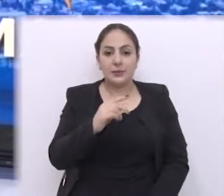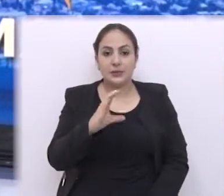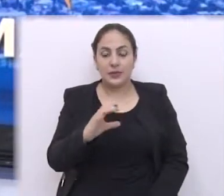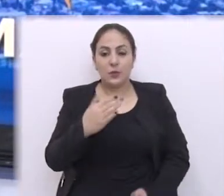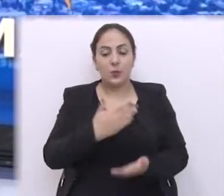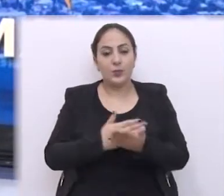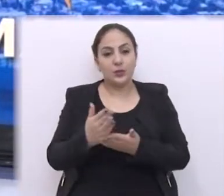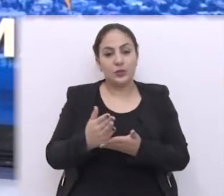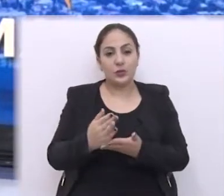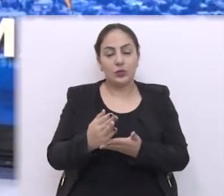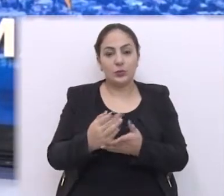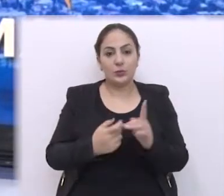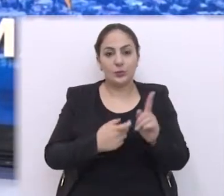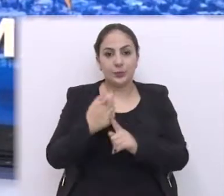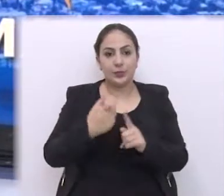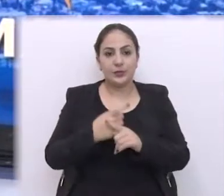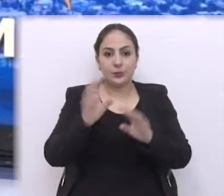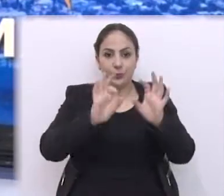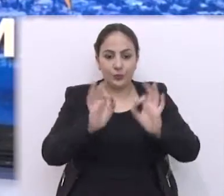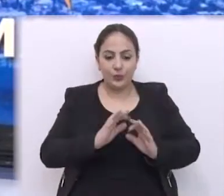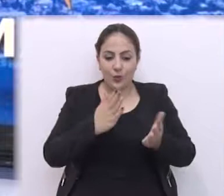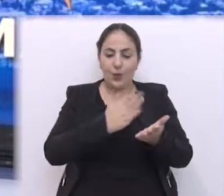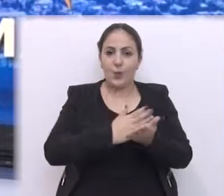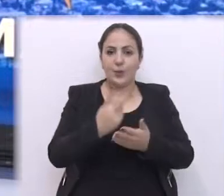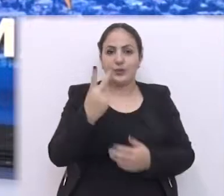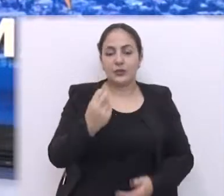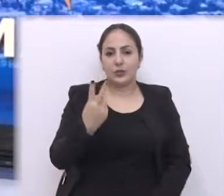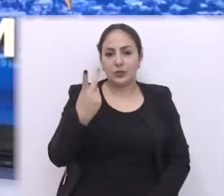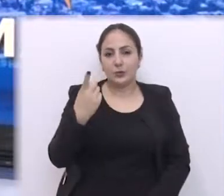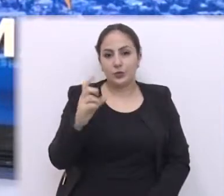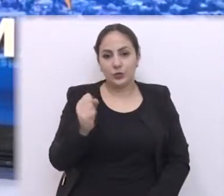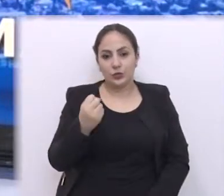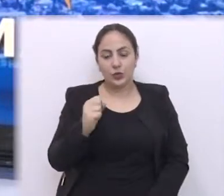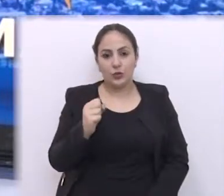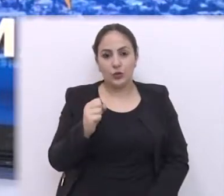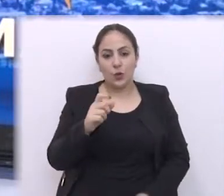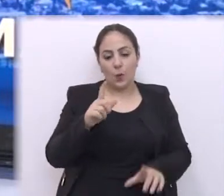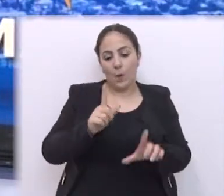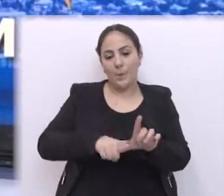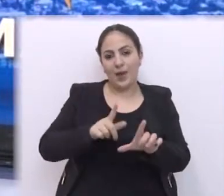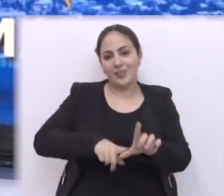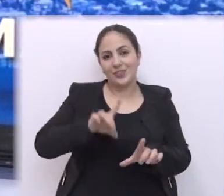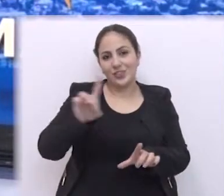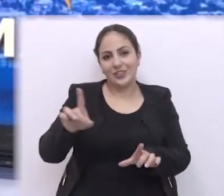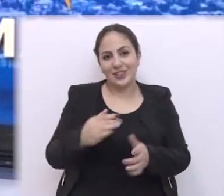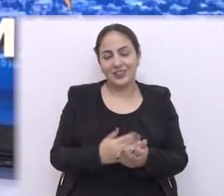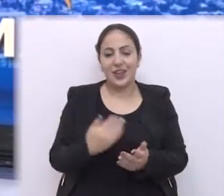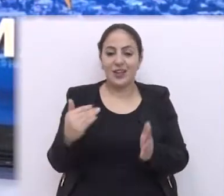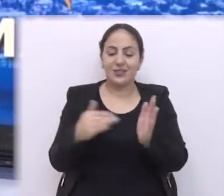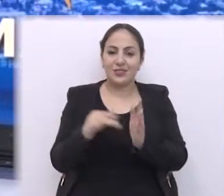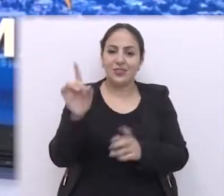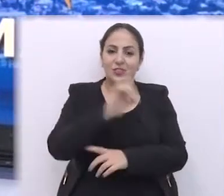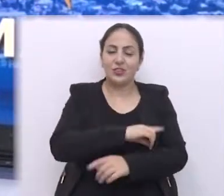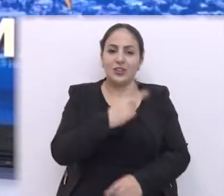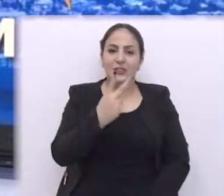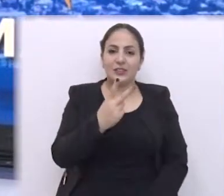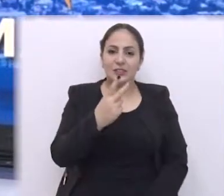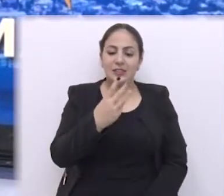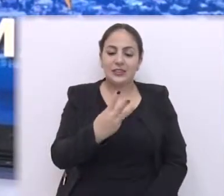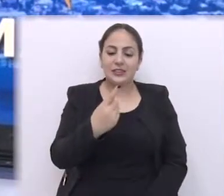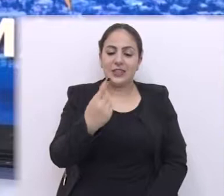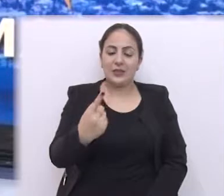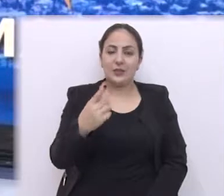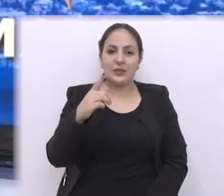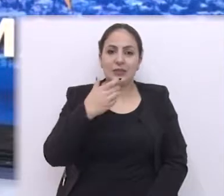Passo Fundo lançou no início do mês o programa Comece 2018 com o pé direito, que se estende até o dia